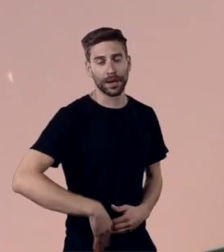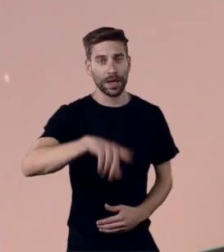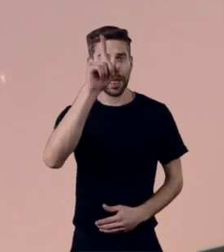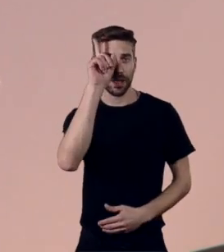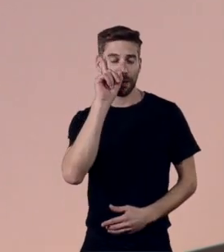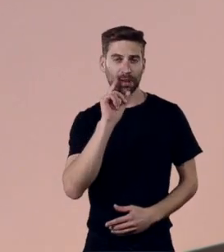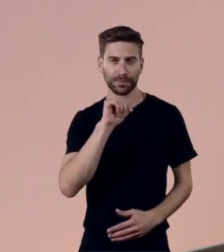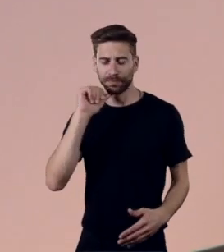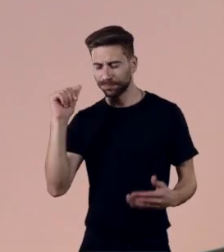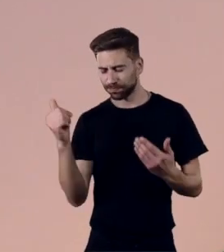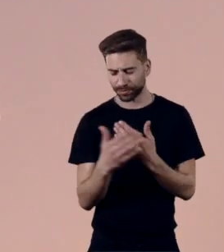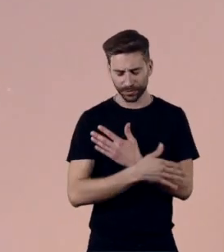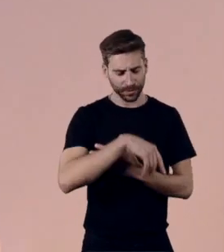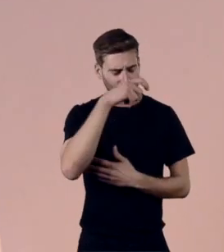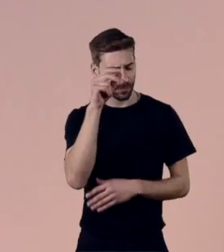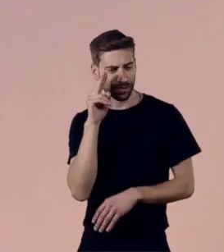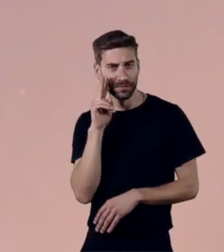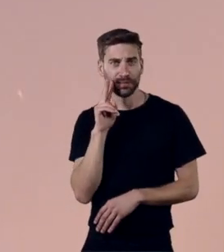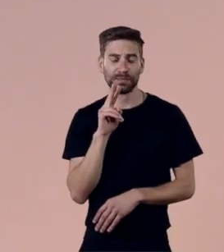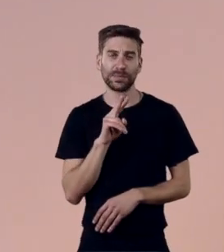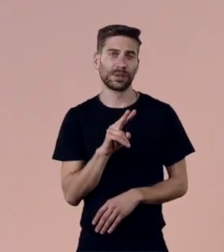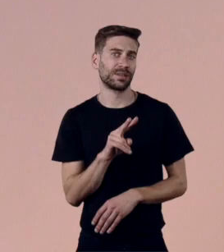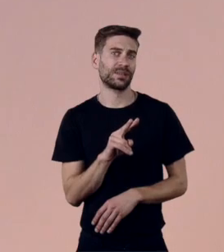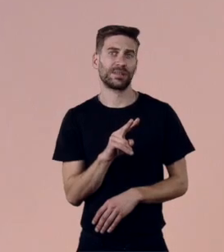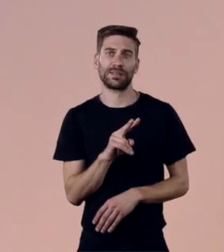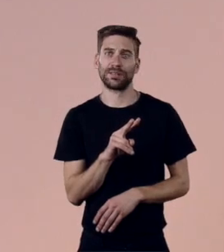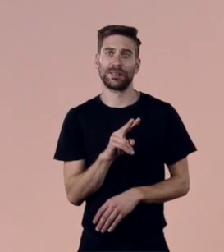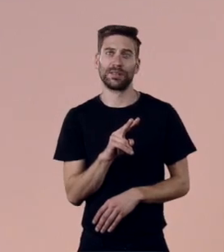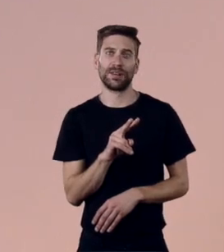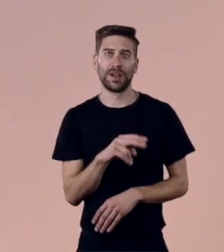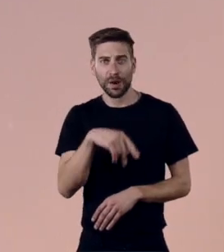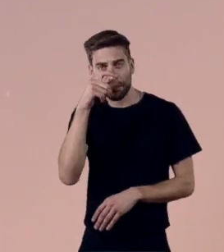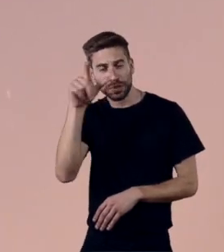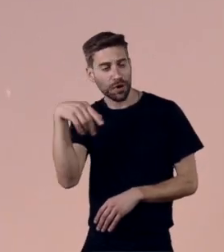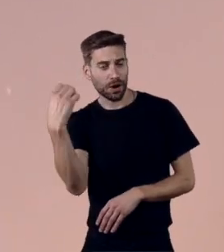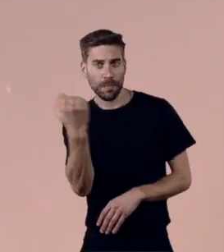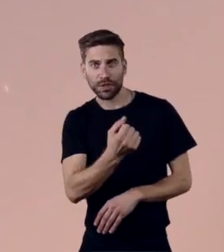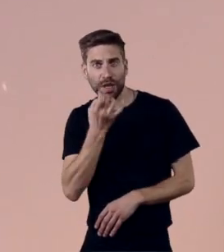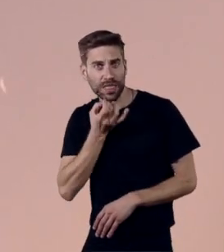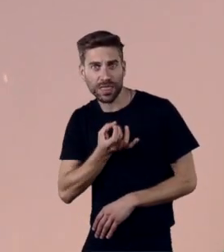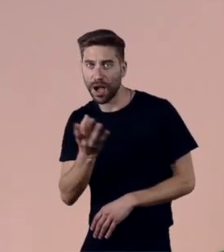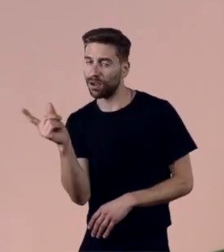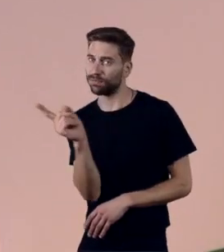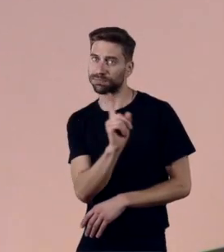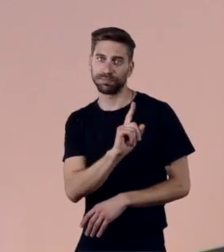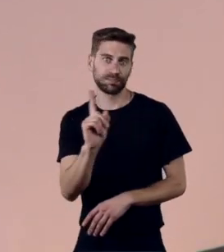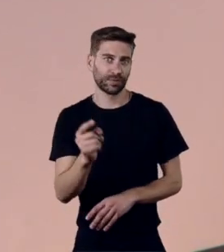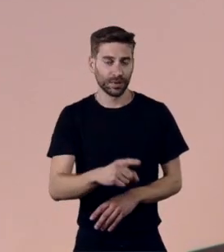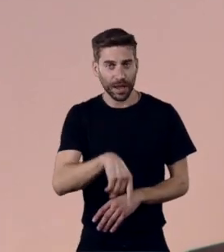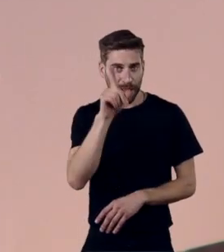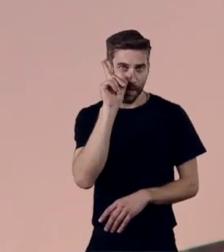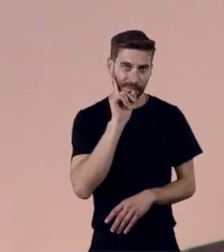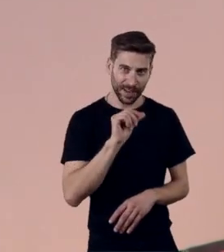Caterina Não perdoa quem matou Quem viu